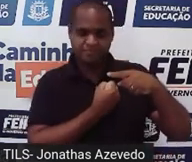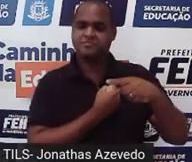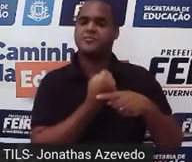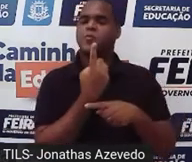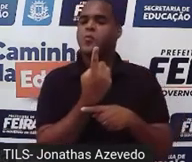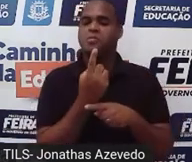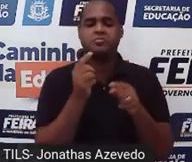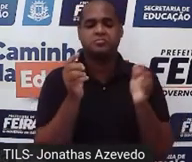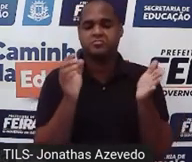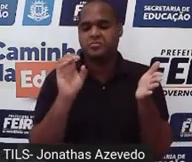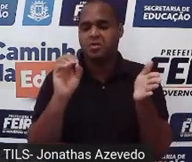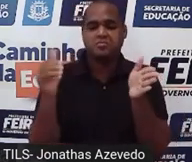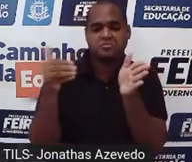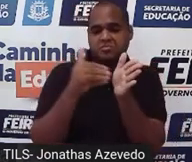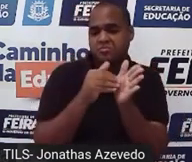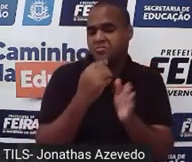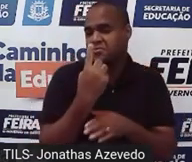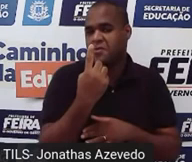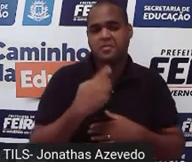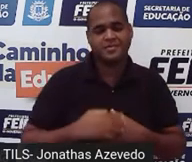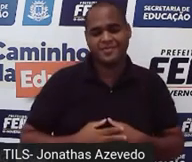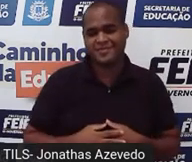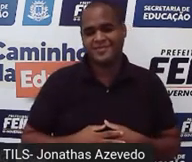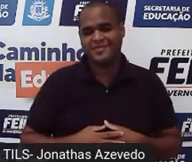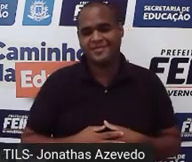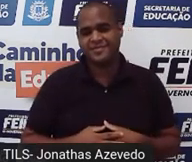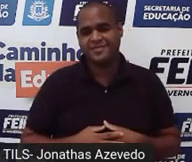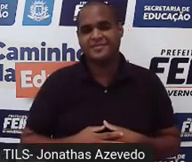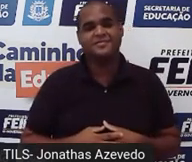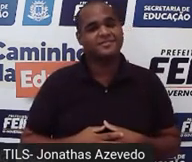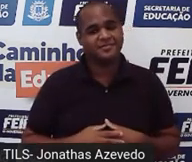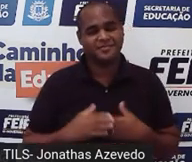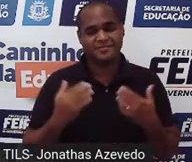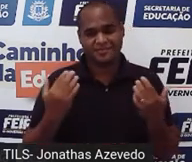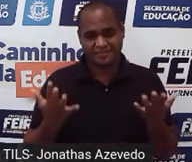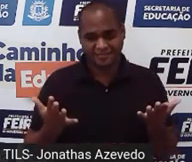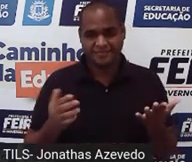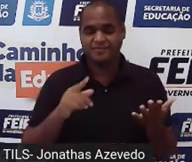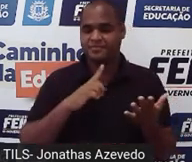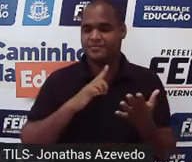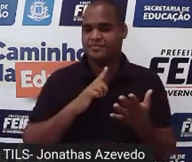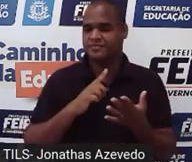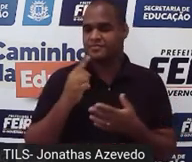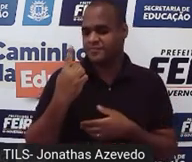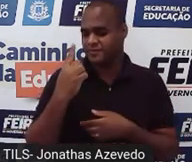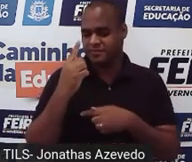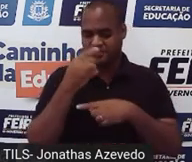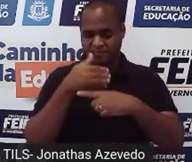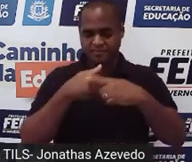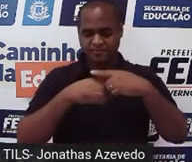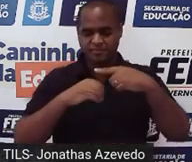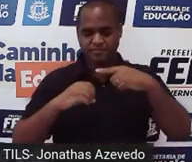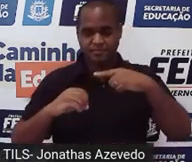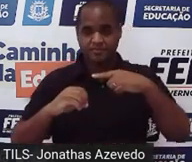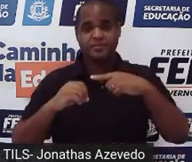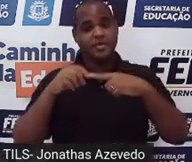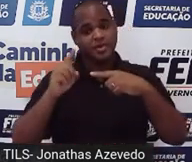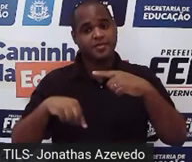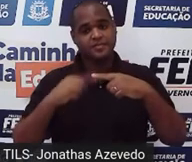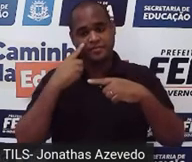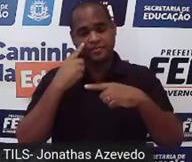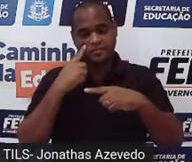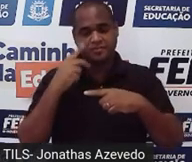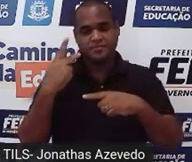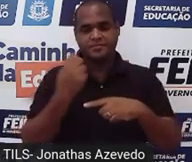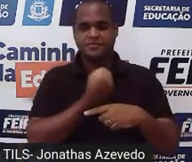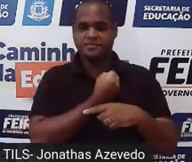fica entre 0 e fica entre 1. Então, se 1 centésimo é uma fração unitária, como de verdade